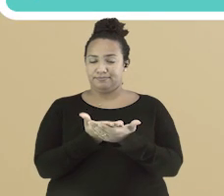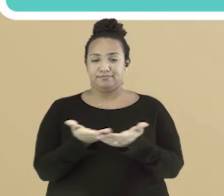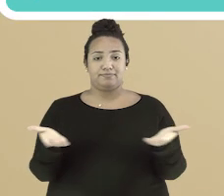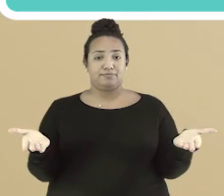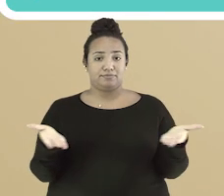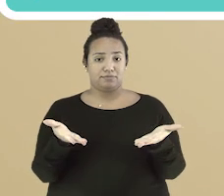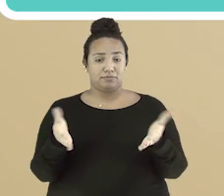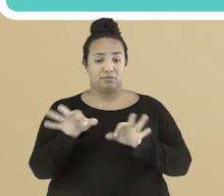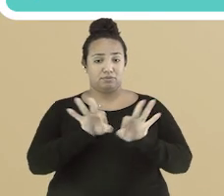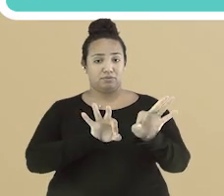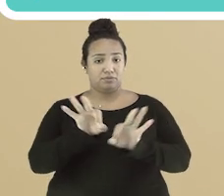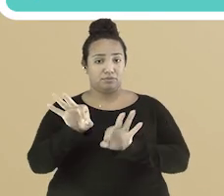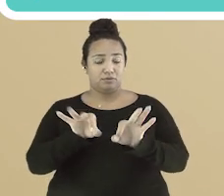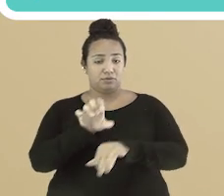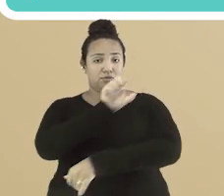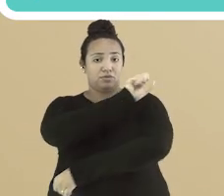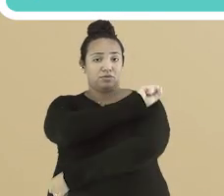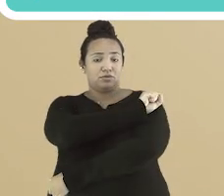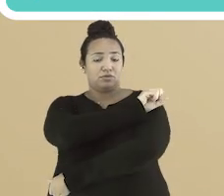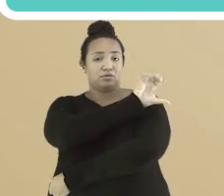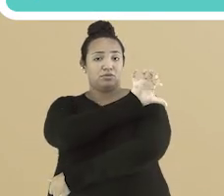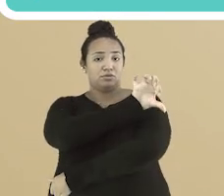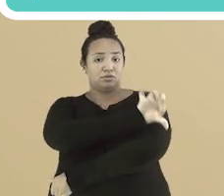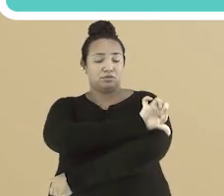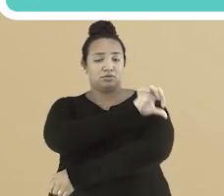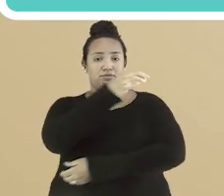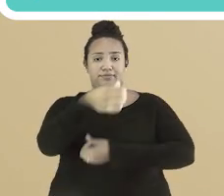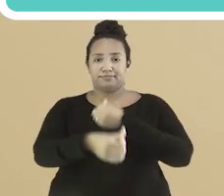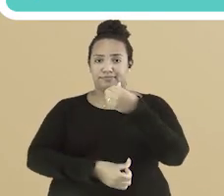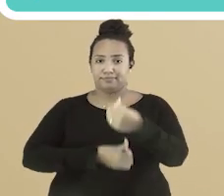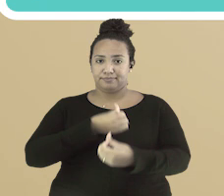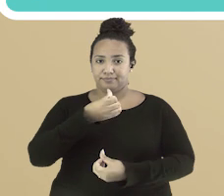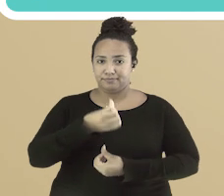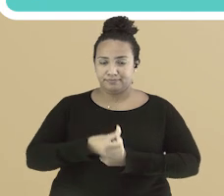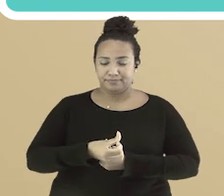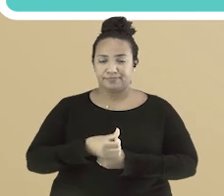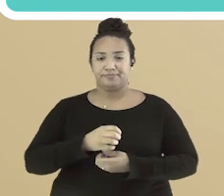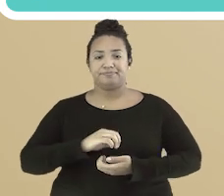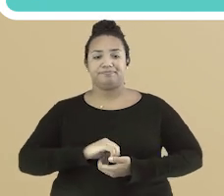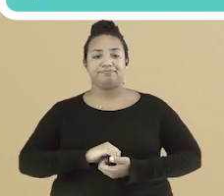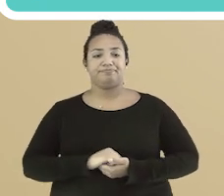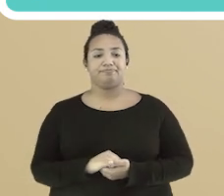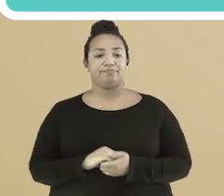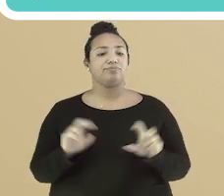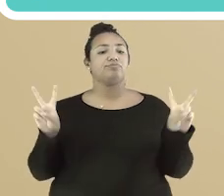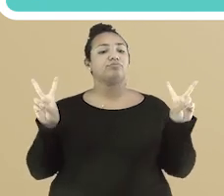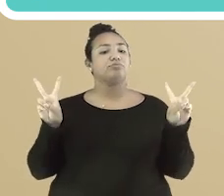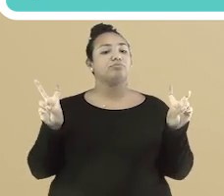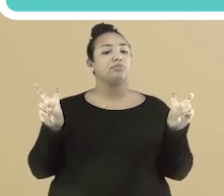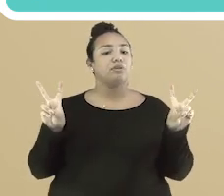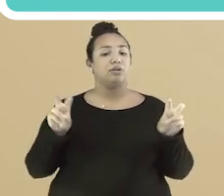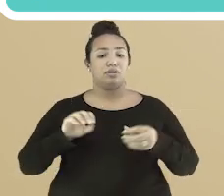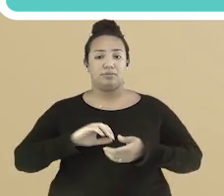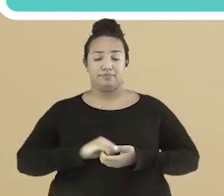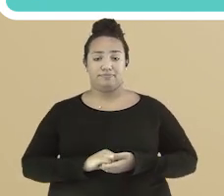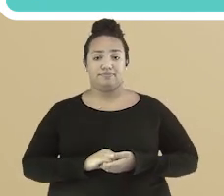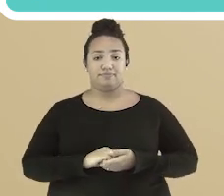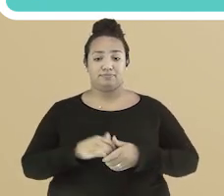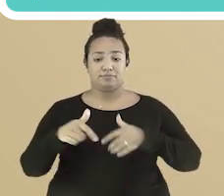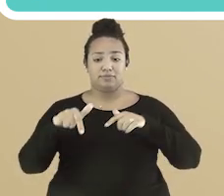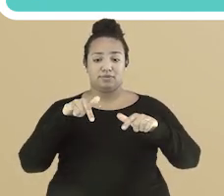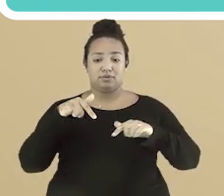Essa aula foi planejada para os oitavo e nono anos da EJA. Aborda o eixo temático